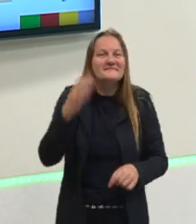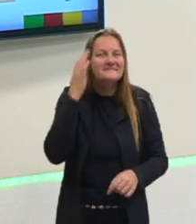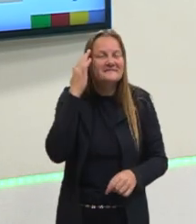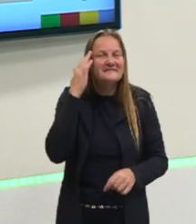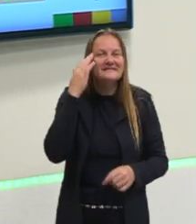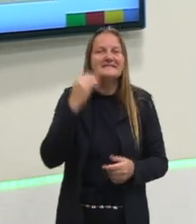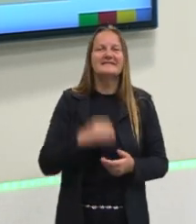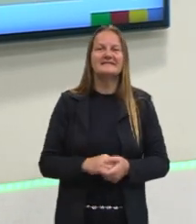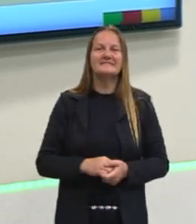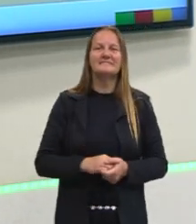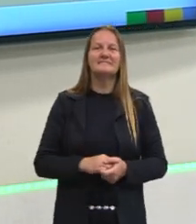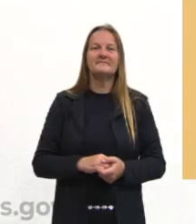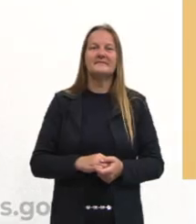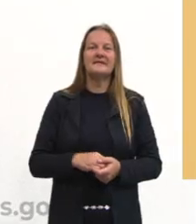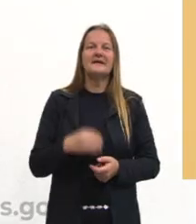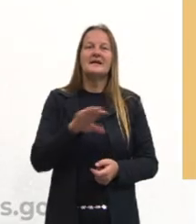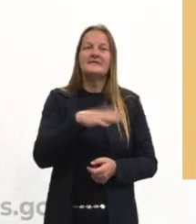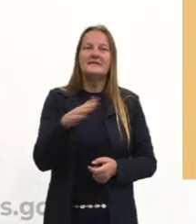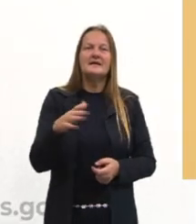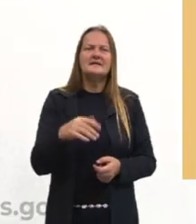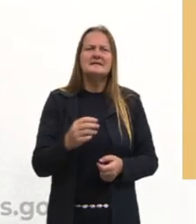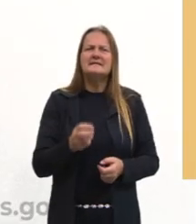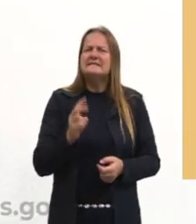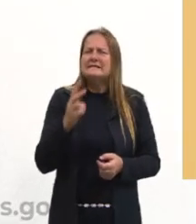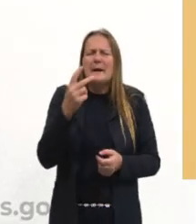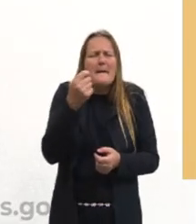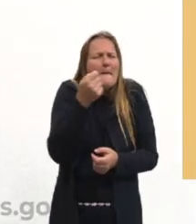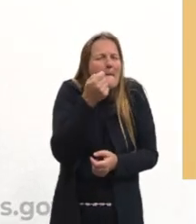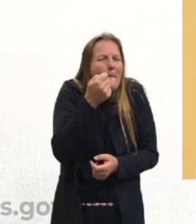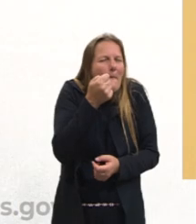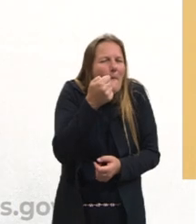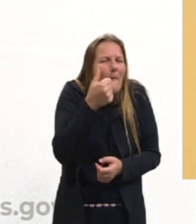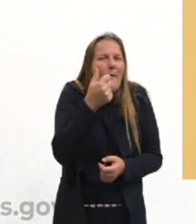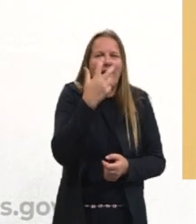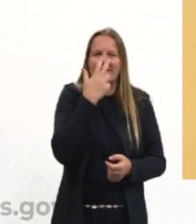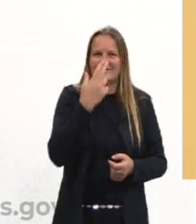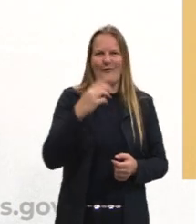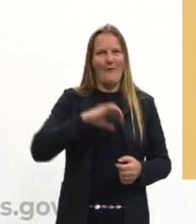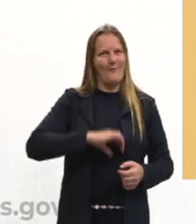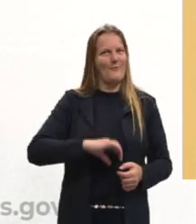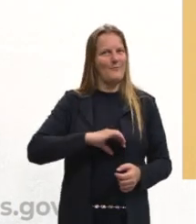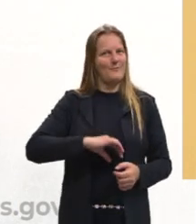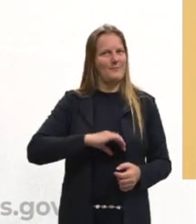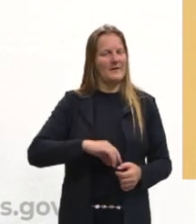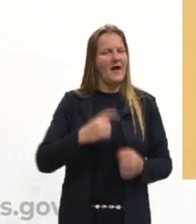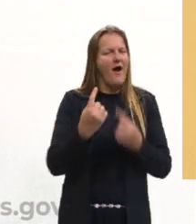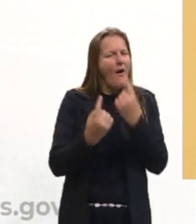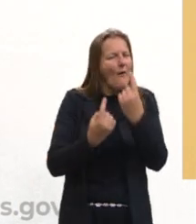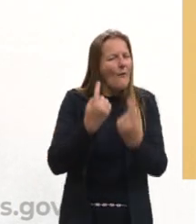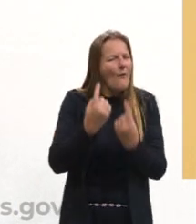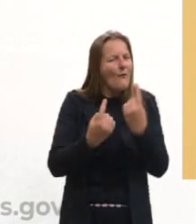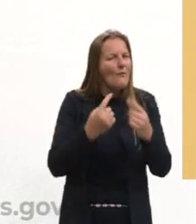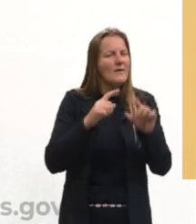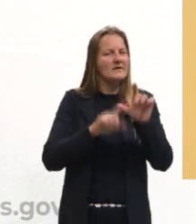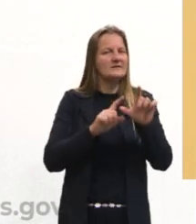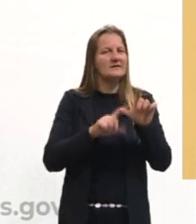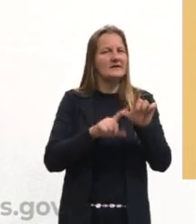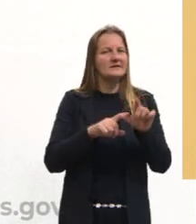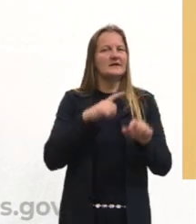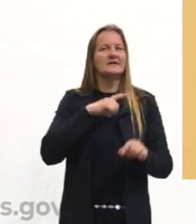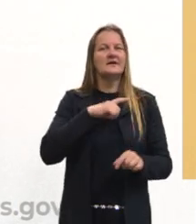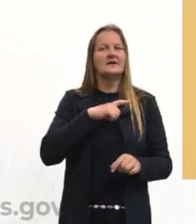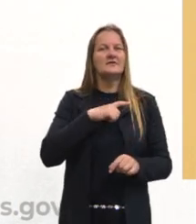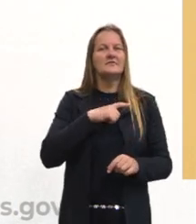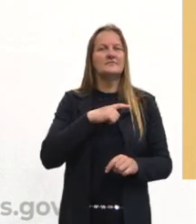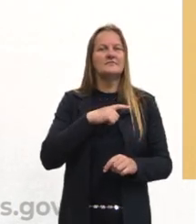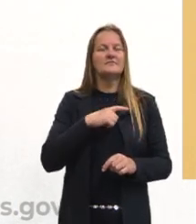que apesar do alfabeto ser semelhante ao da língua portuguesa, algumas letras vão possuir